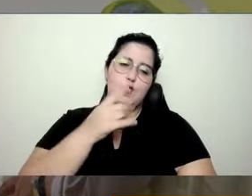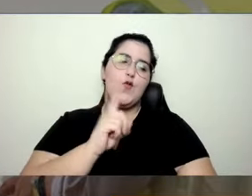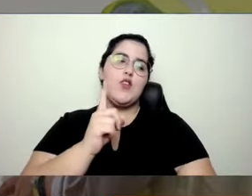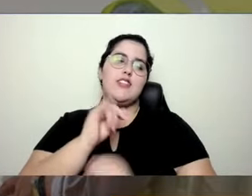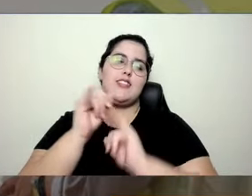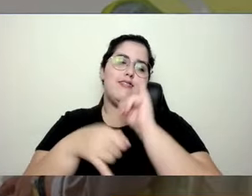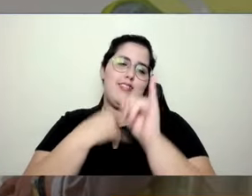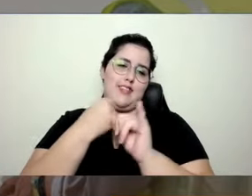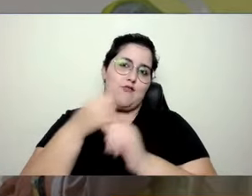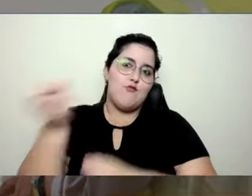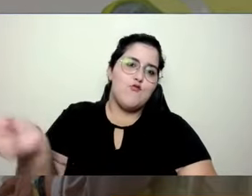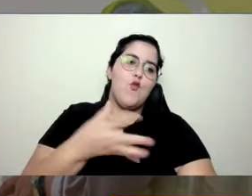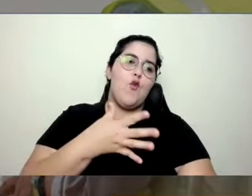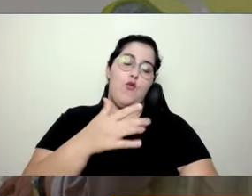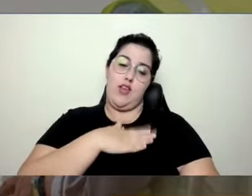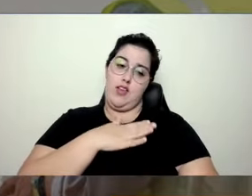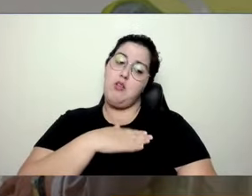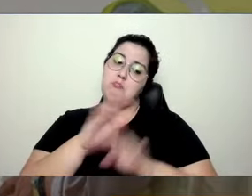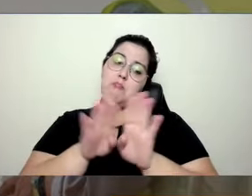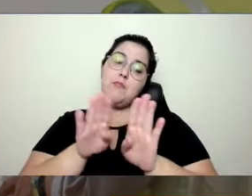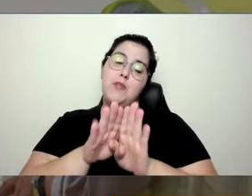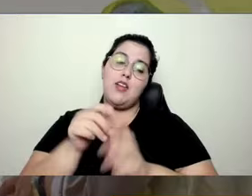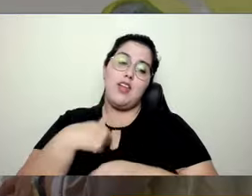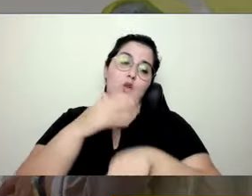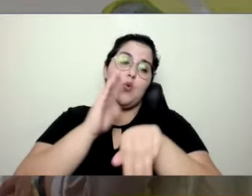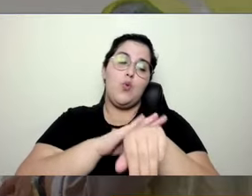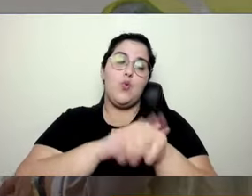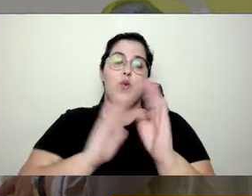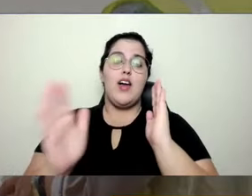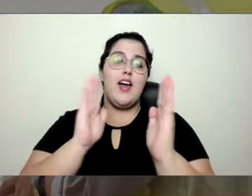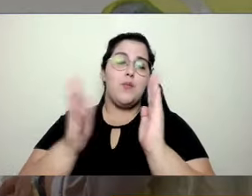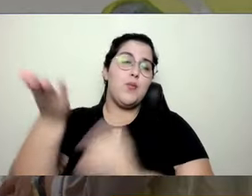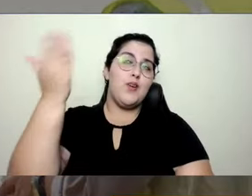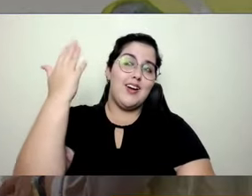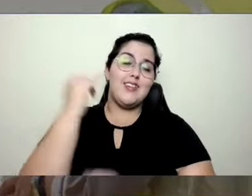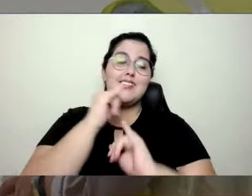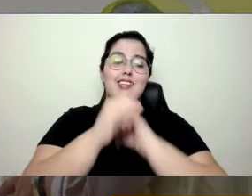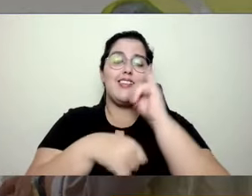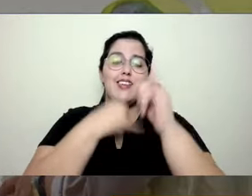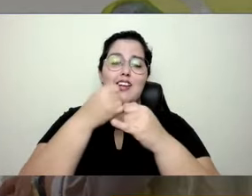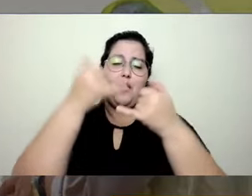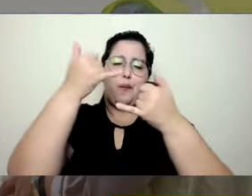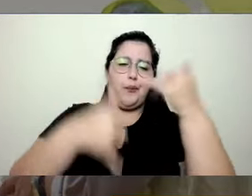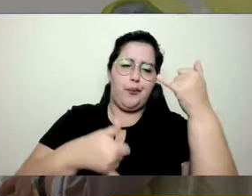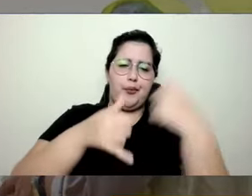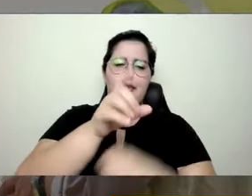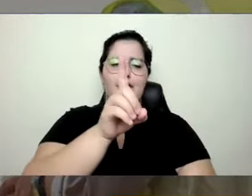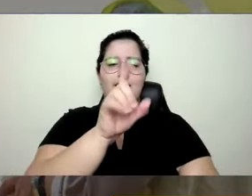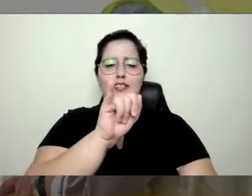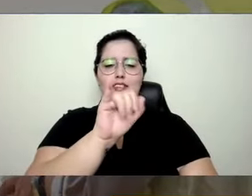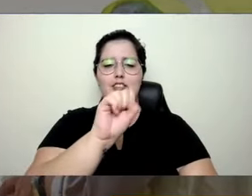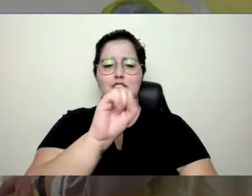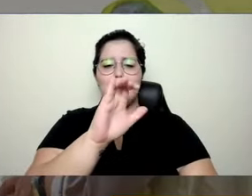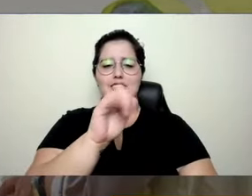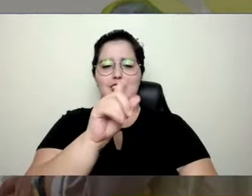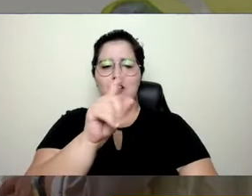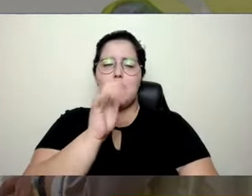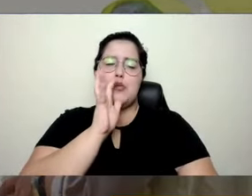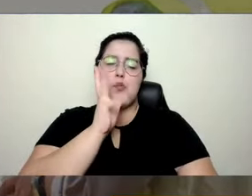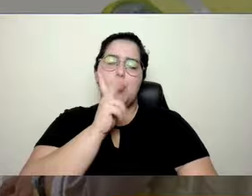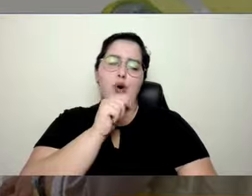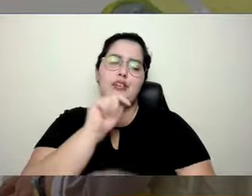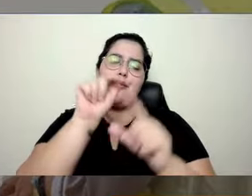quantos de vocês, como eu, são da época da internet discada? Que tinha aqueles sites que a gente só